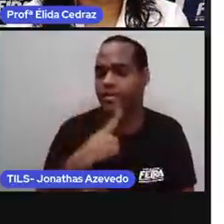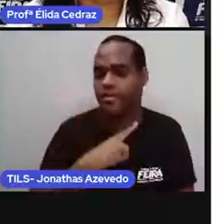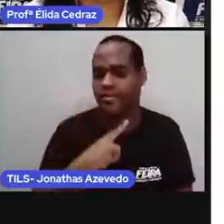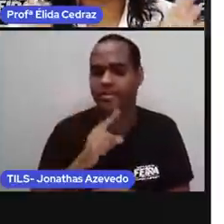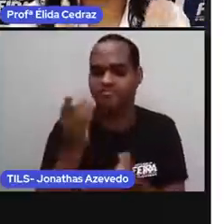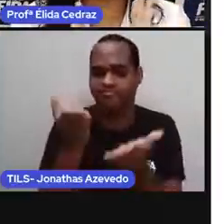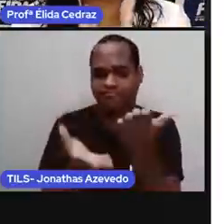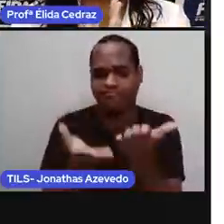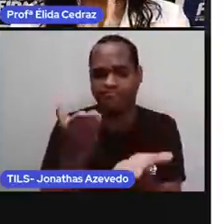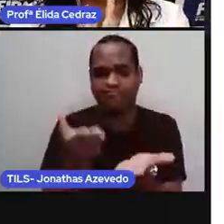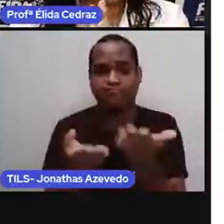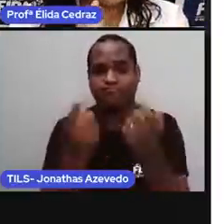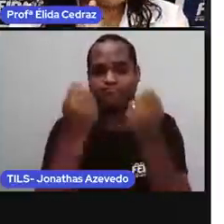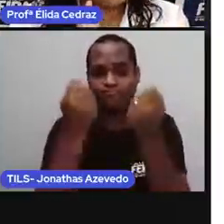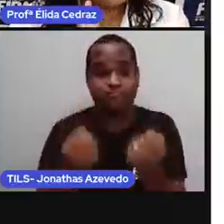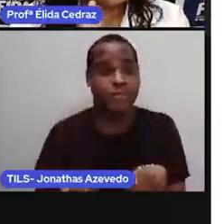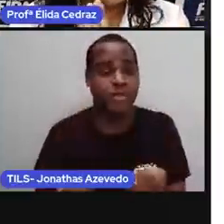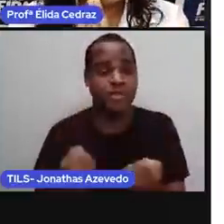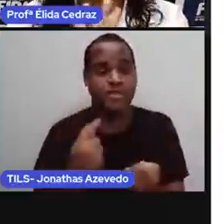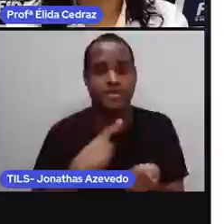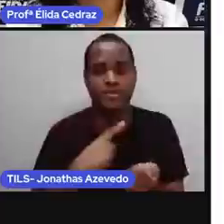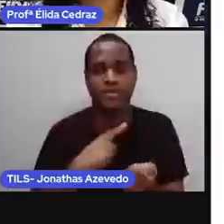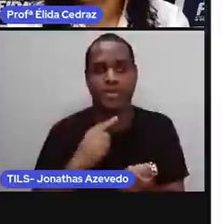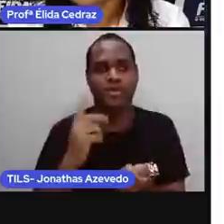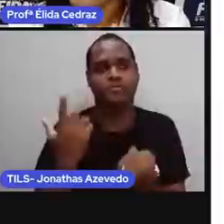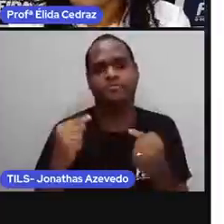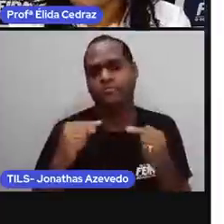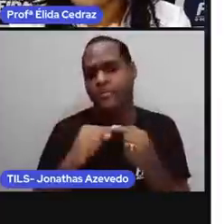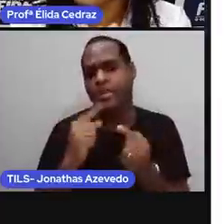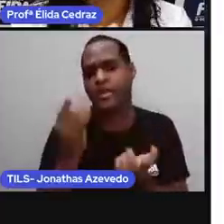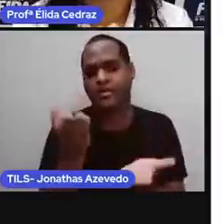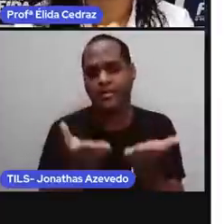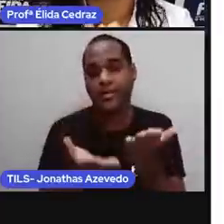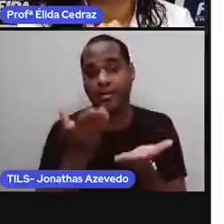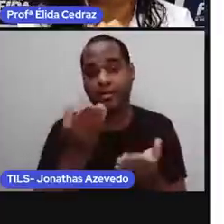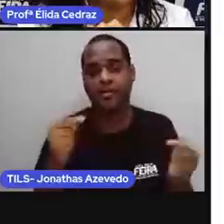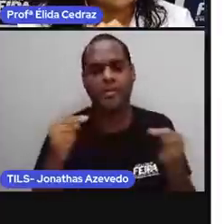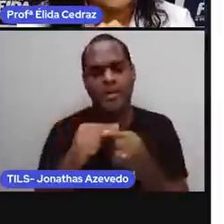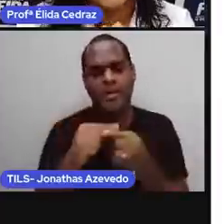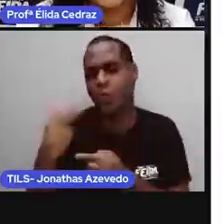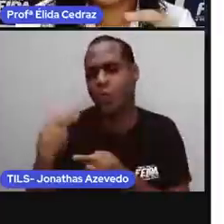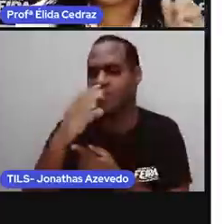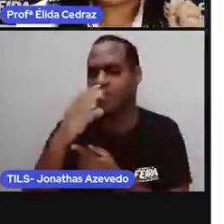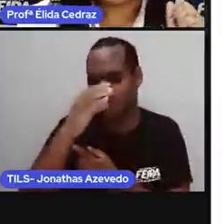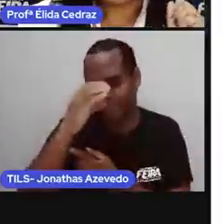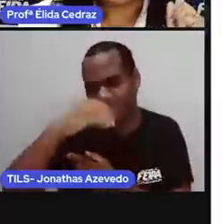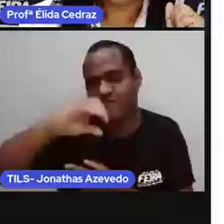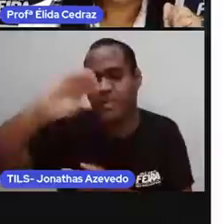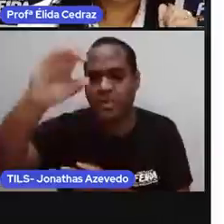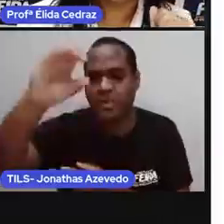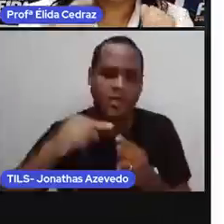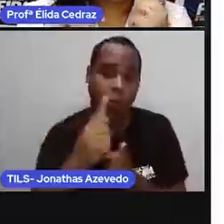peso dele em quilos. E o elefante em toneladas.